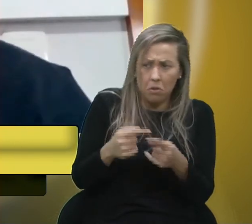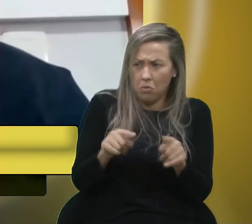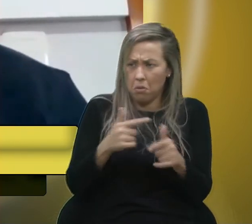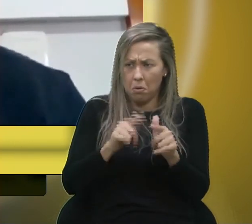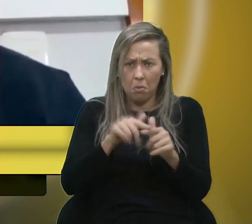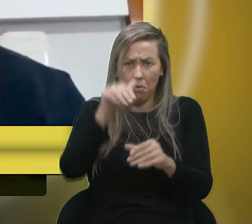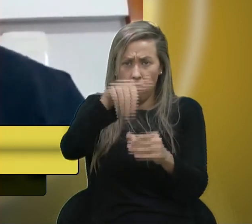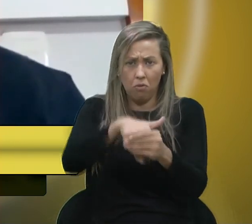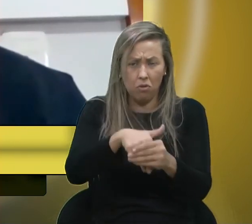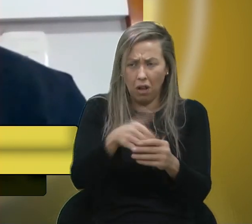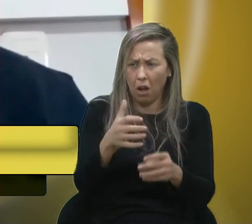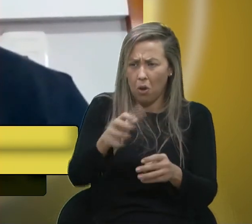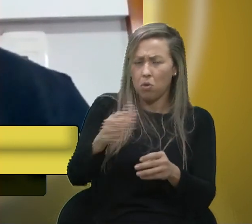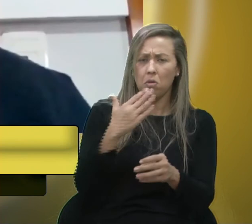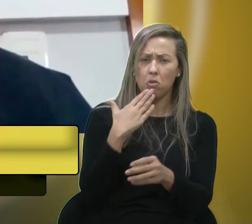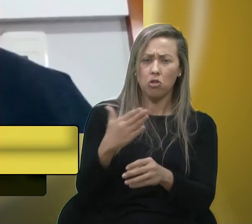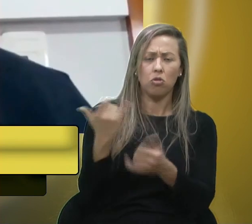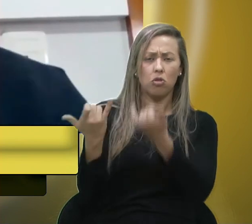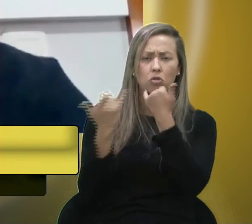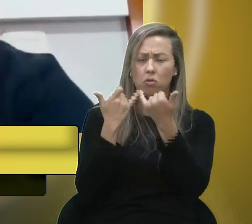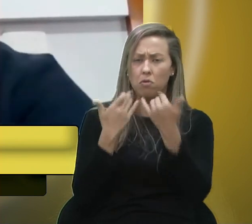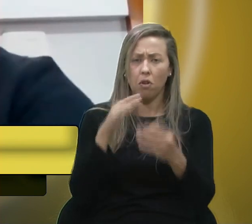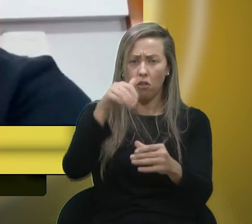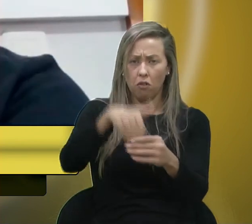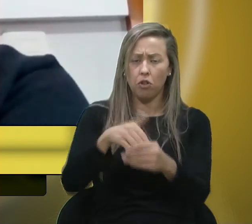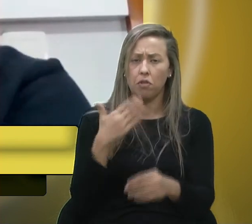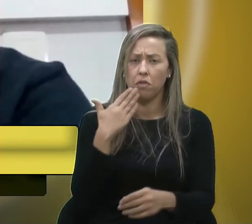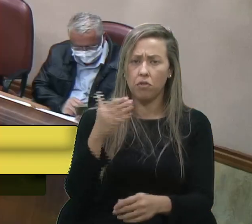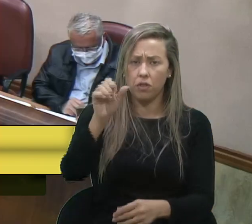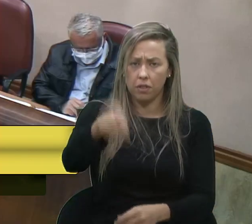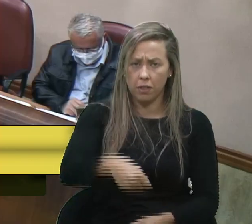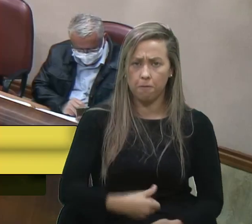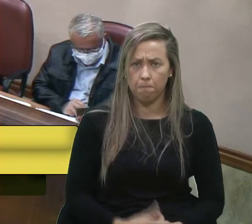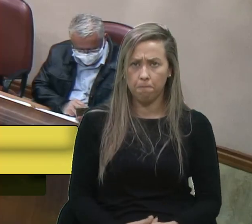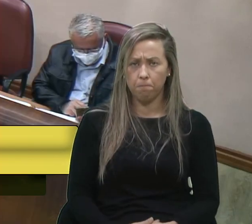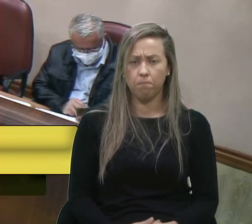contra um pedindo informação. Voto favorável, senhor presidente. Para declarar.